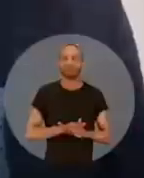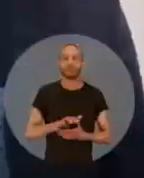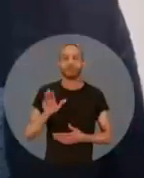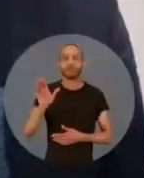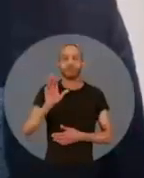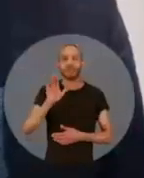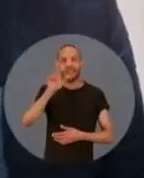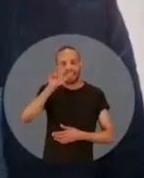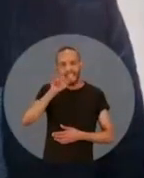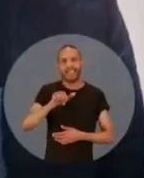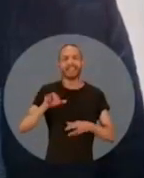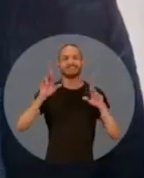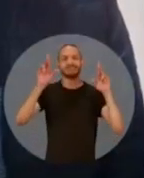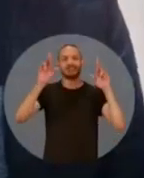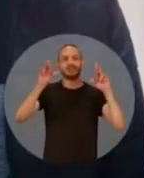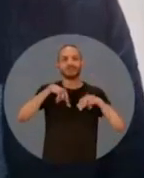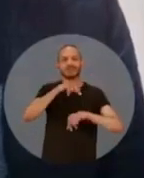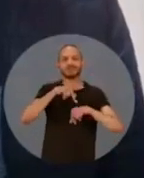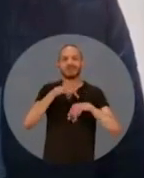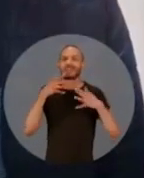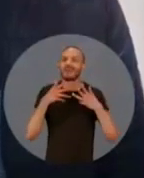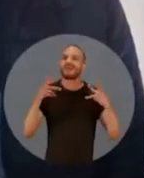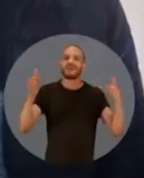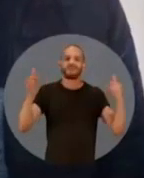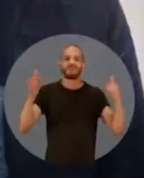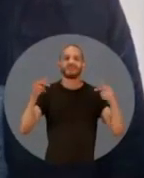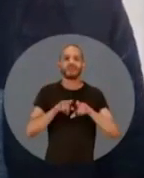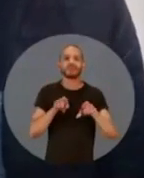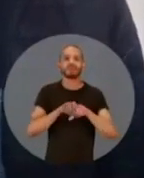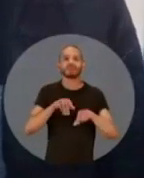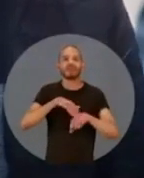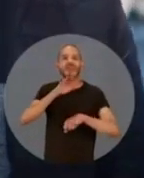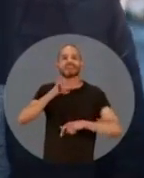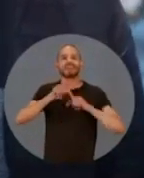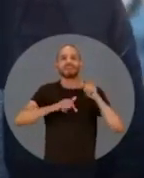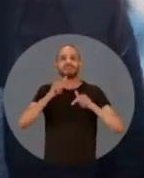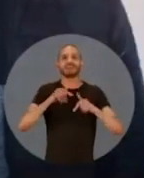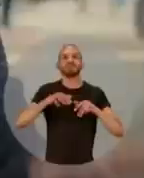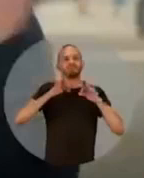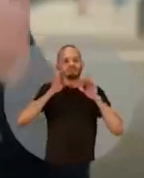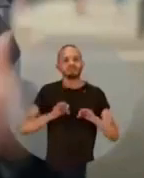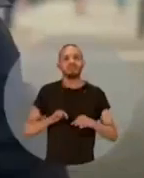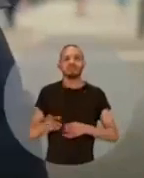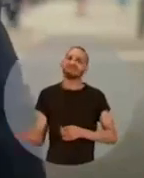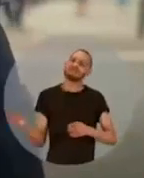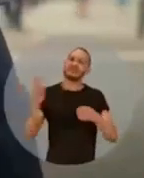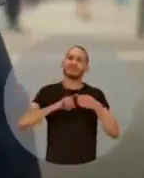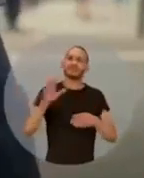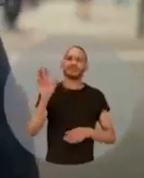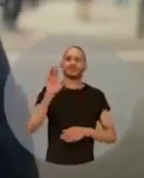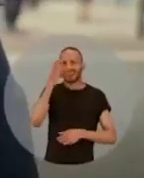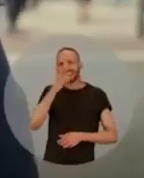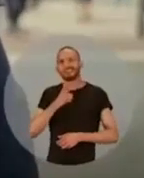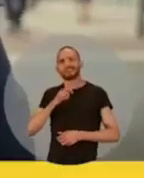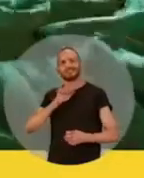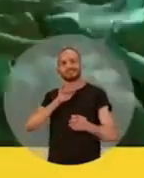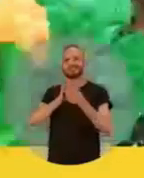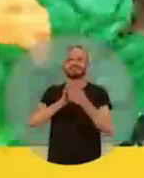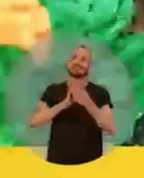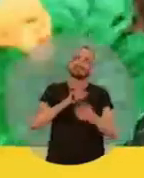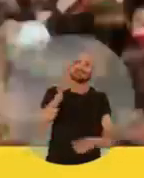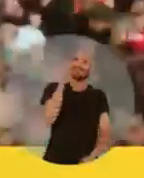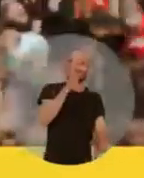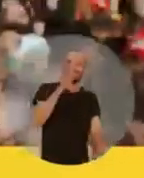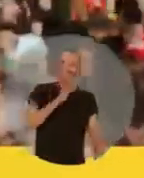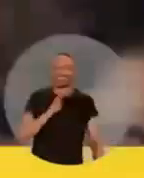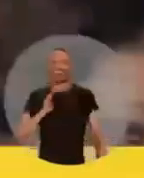Lula é a esperança de um país melhor, de um país com mais emprego, com mais dignidade. Volta Lula, tô com você. O